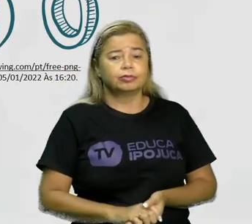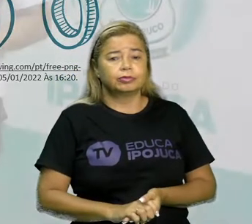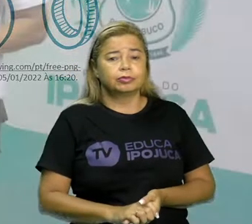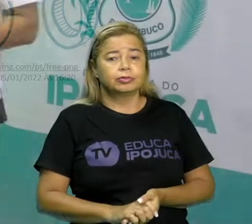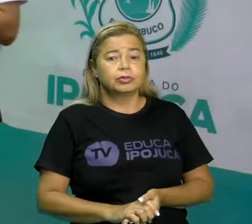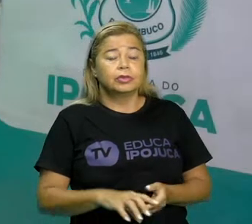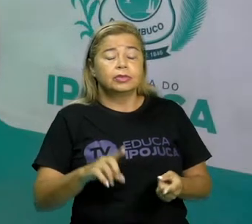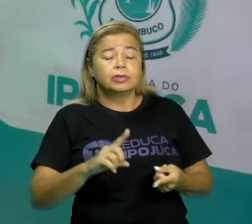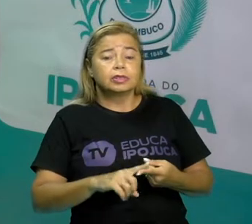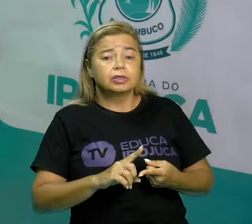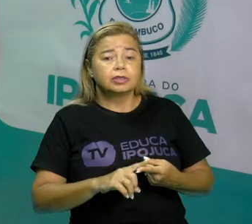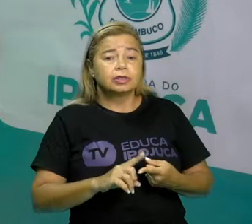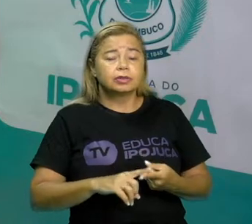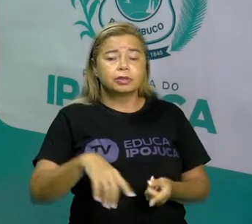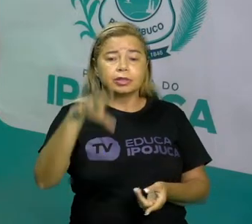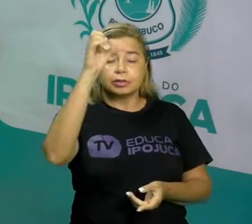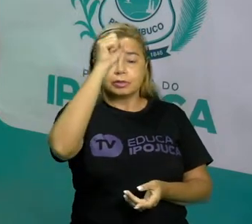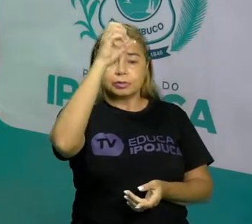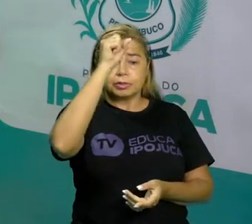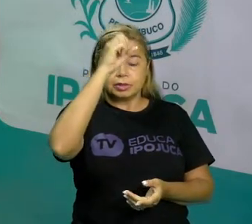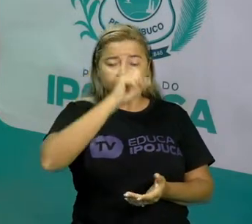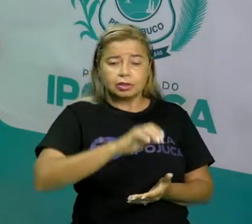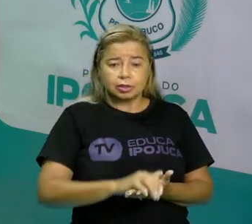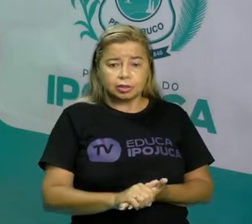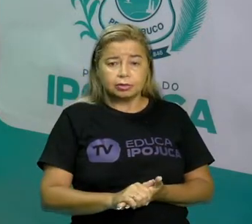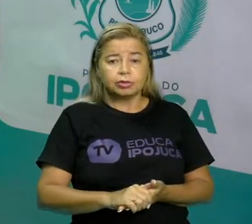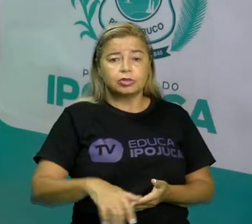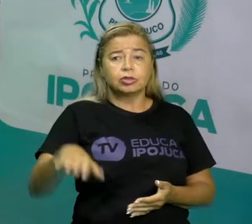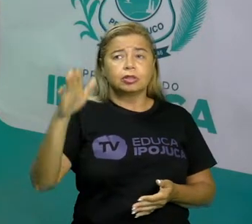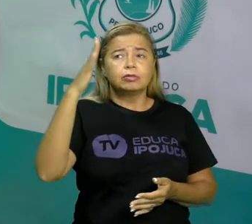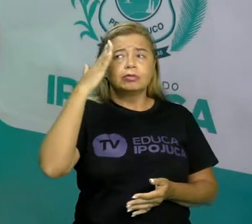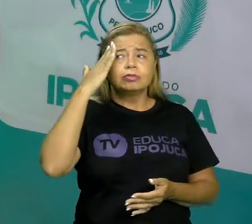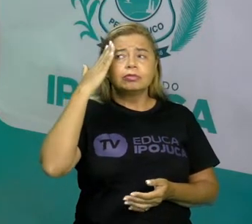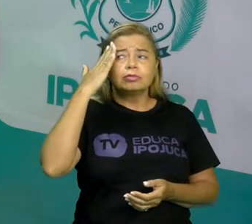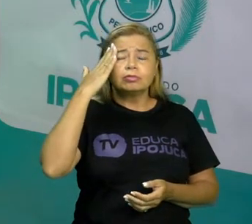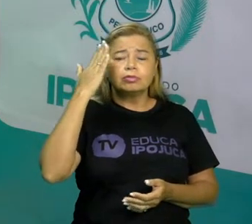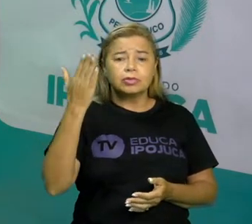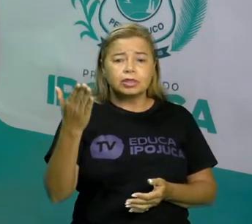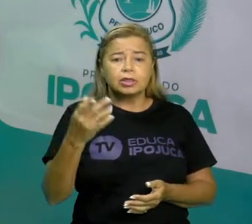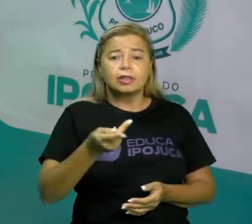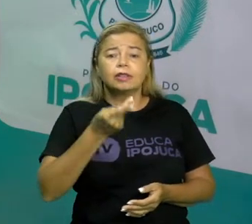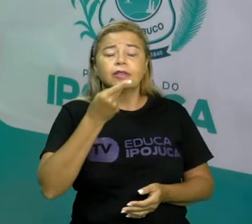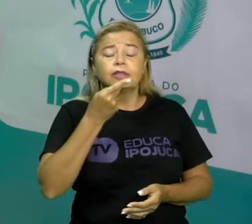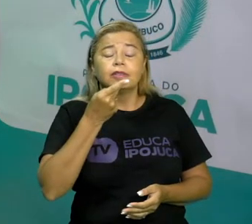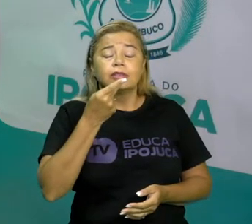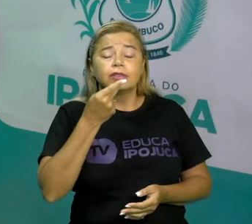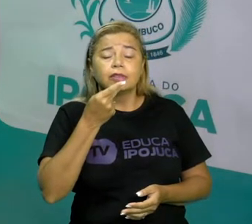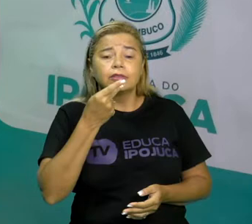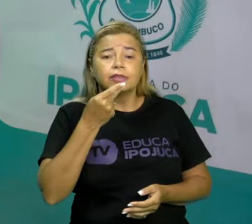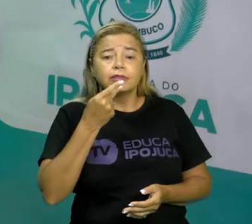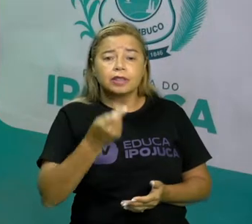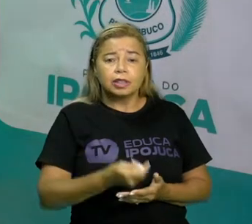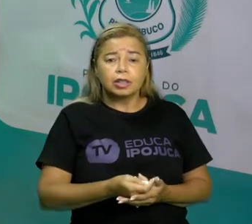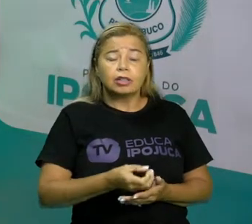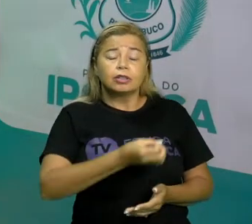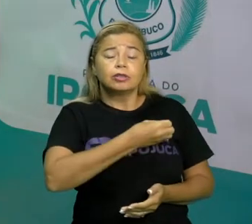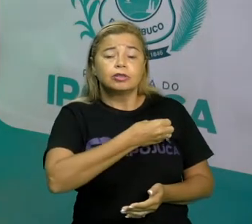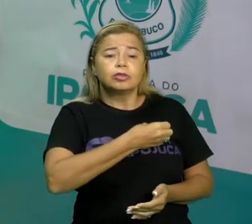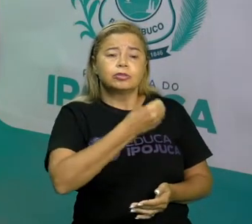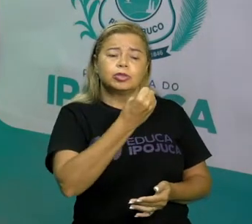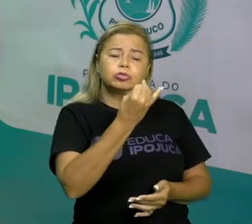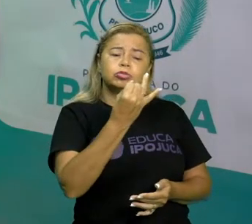Vimos também que nós temos que entender a falar esses números que nós sabemos contar e